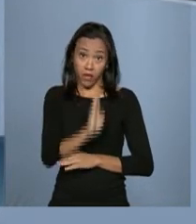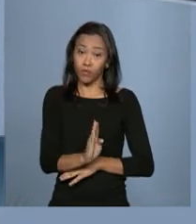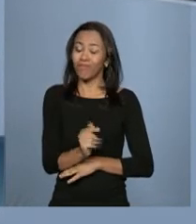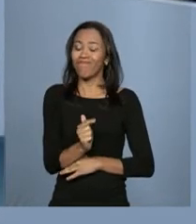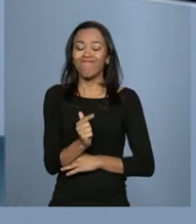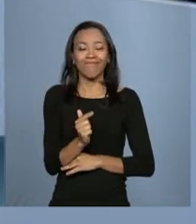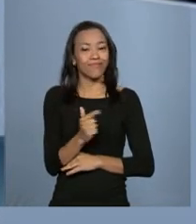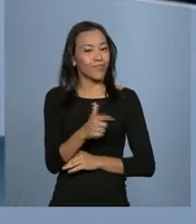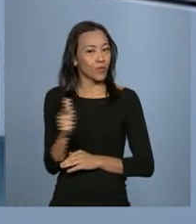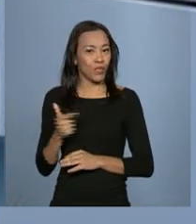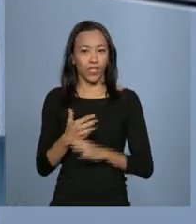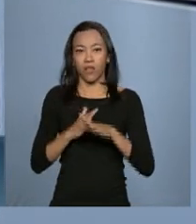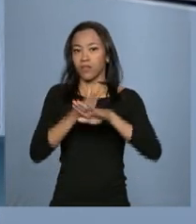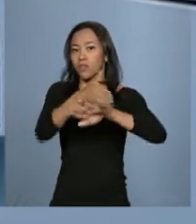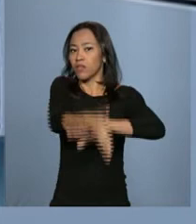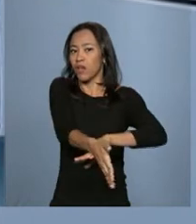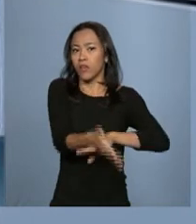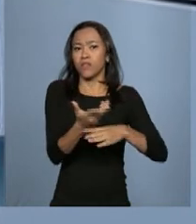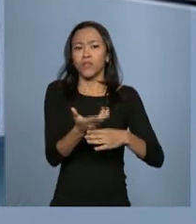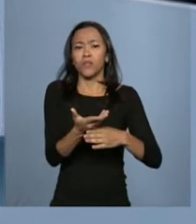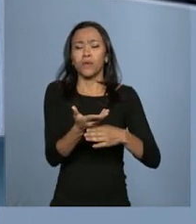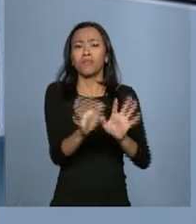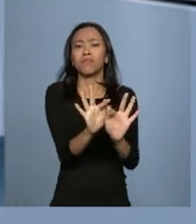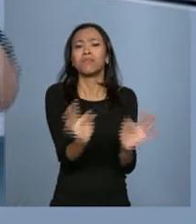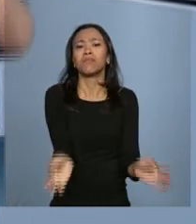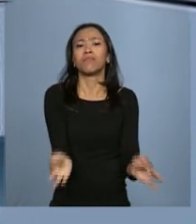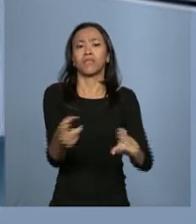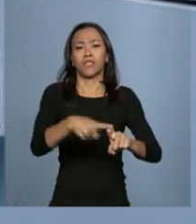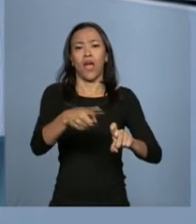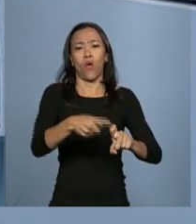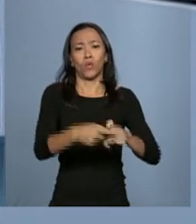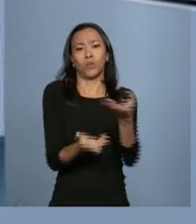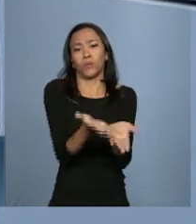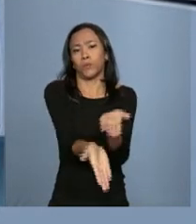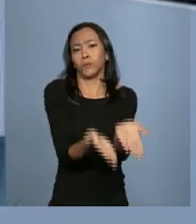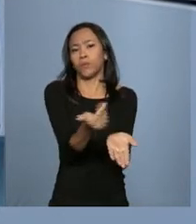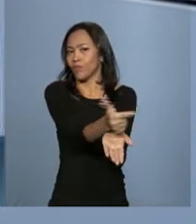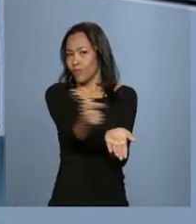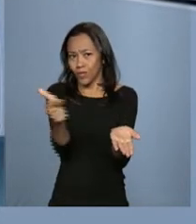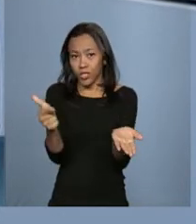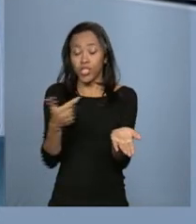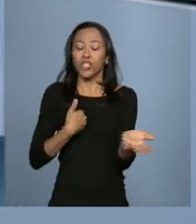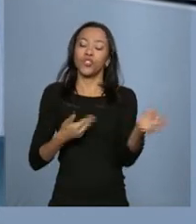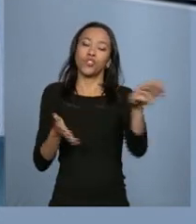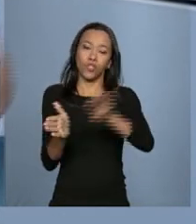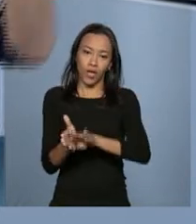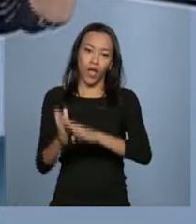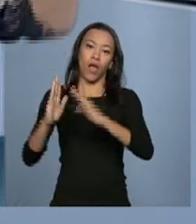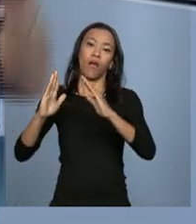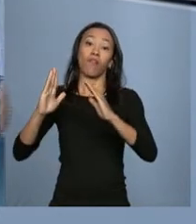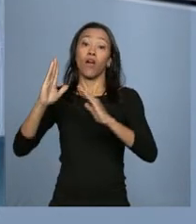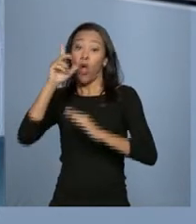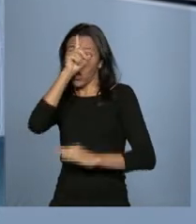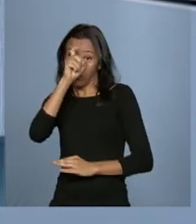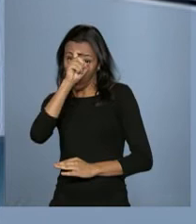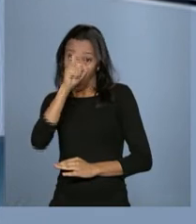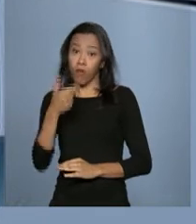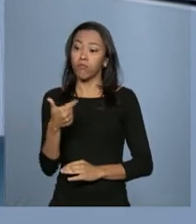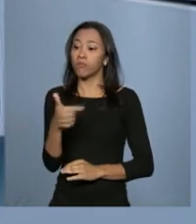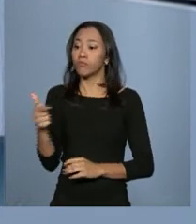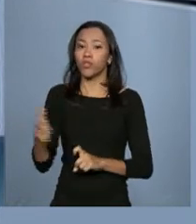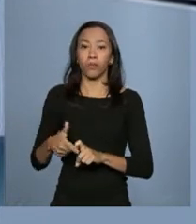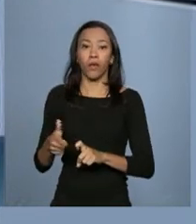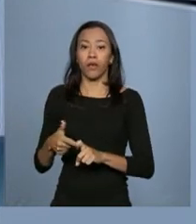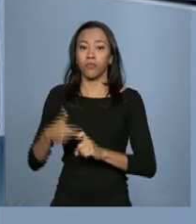acesso à atenção básica de saúde. Chegavam num posto médico e não tinha médico para